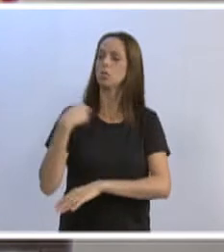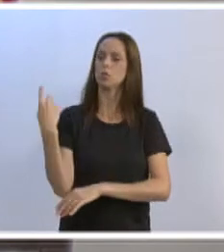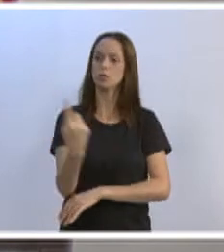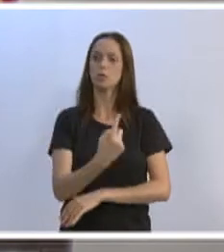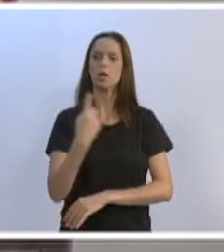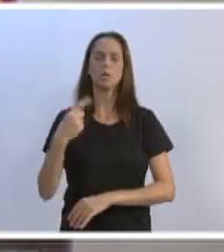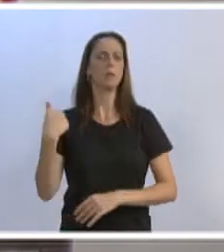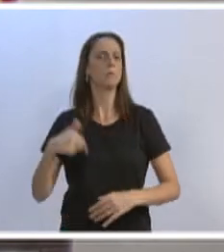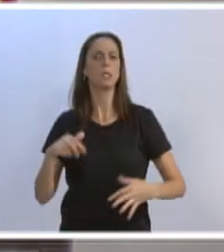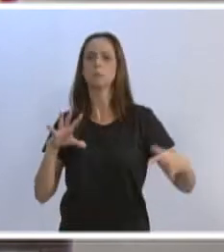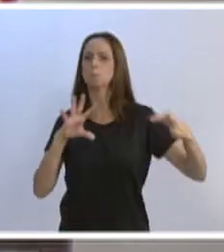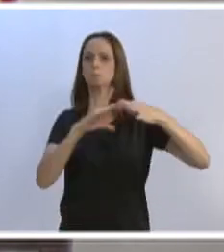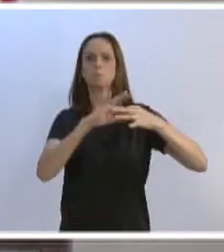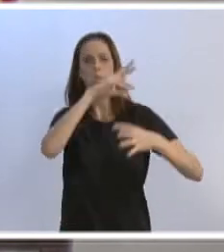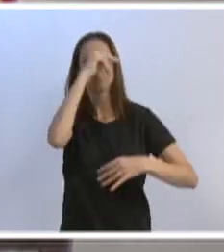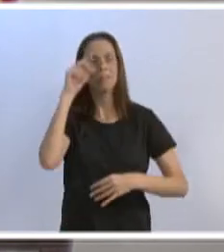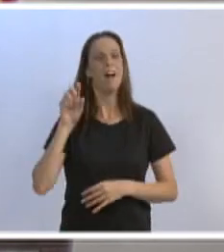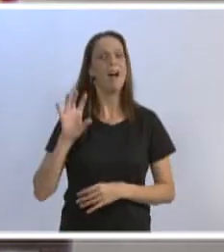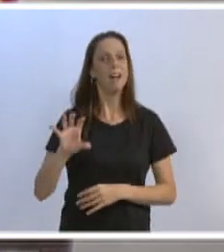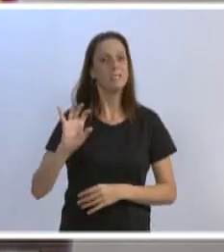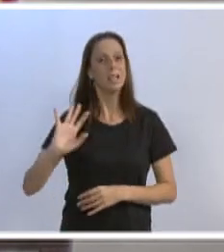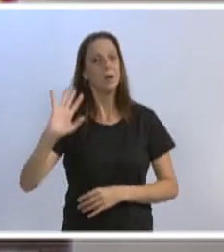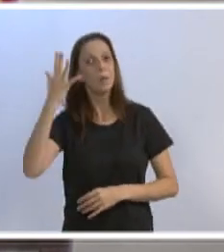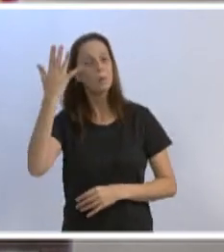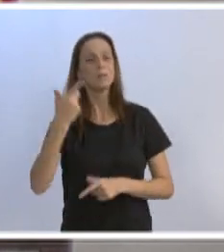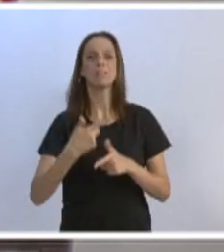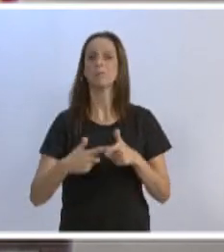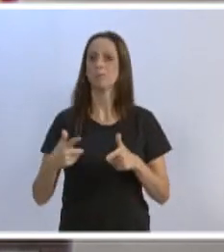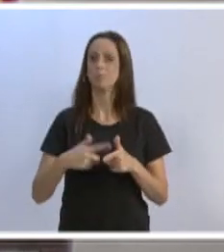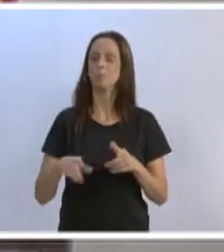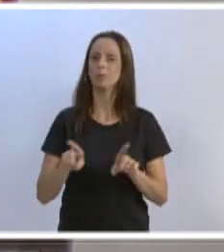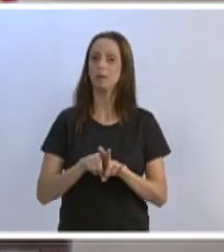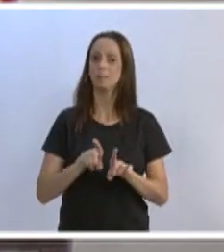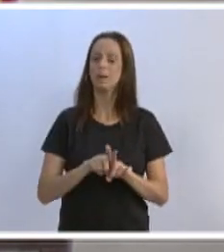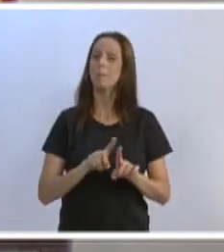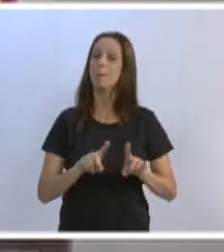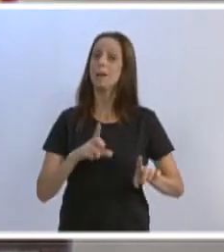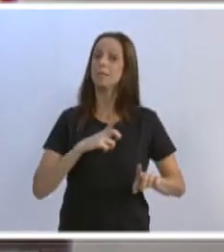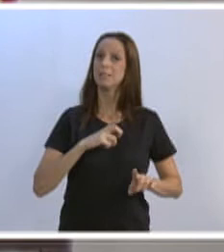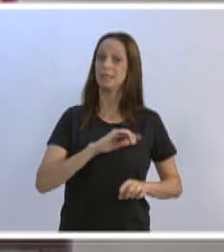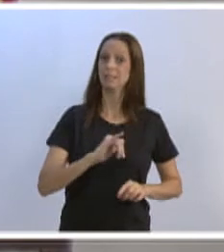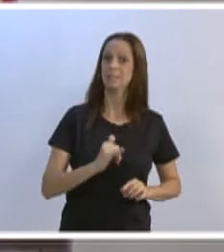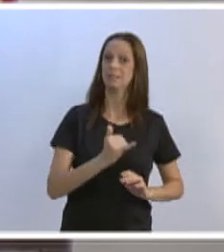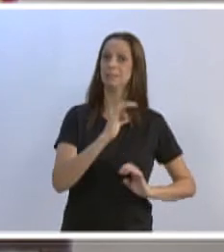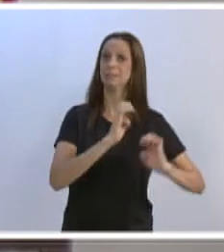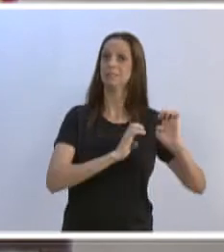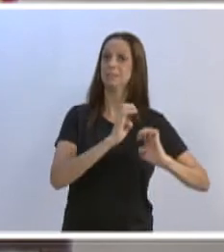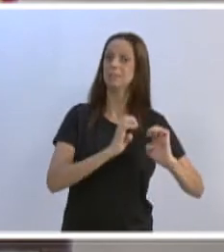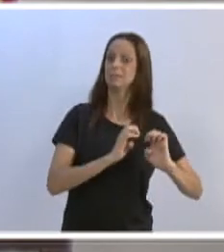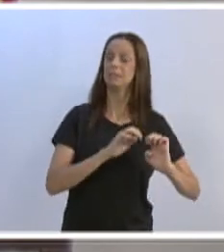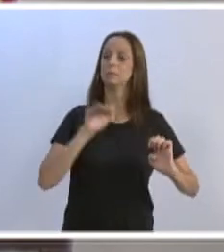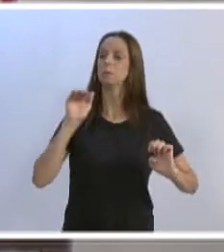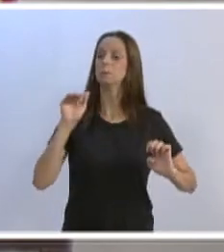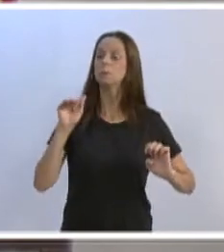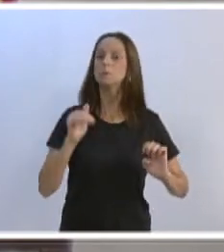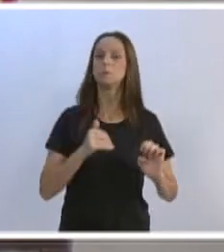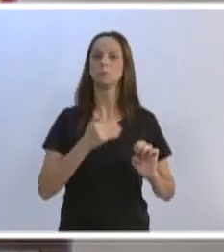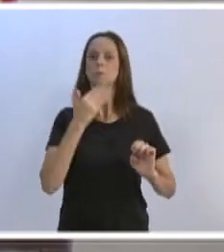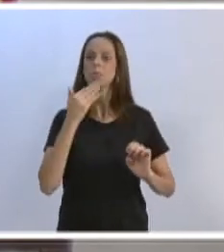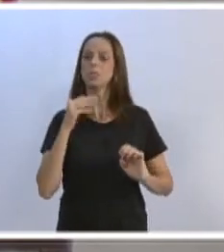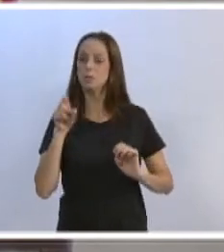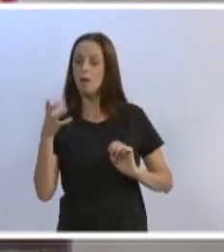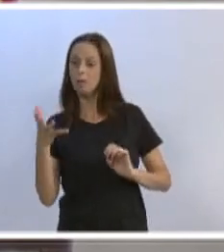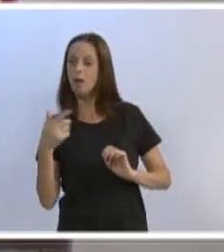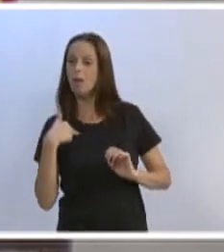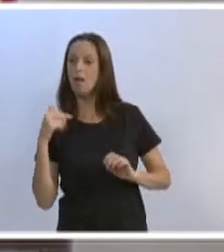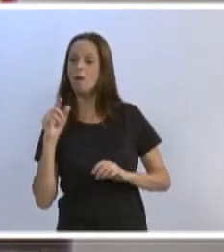e é esse o momento em que aparecem as pessoas que também querem tirar proveito da situação. Está aparecendo empresas que nunca existiram, para estar